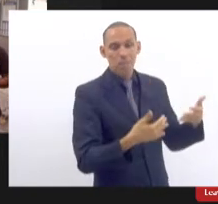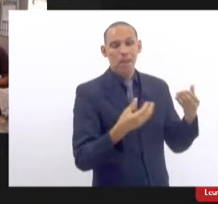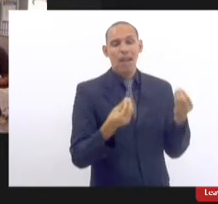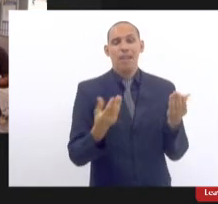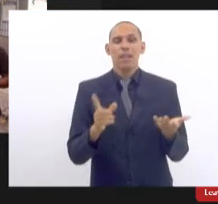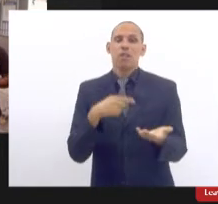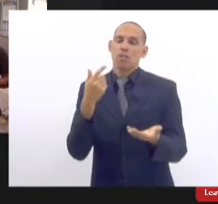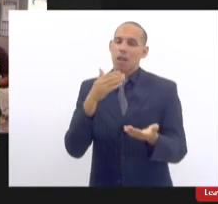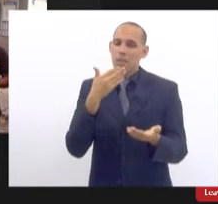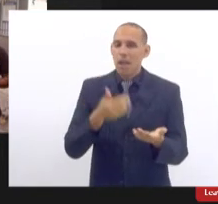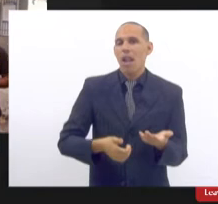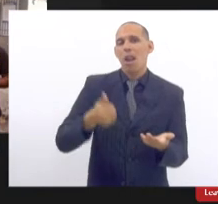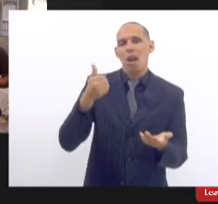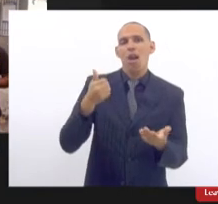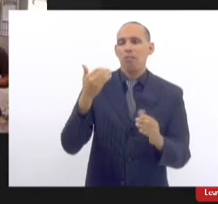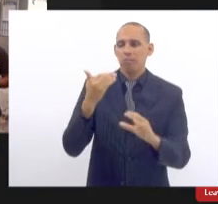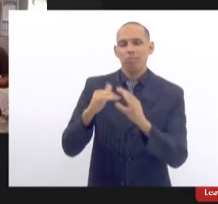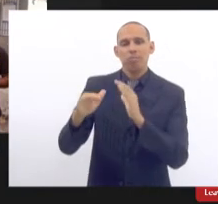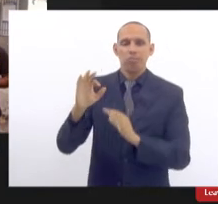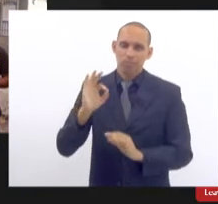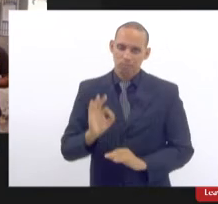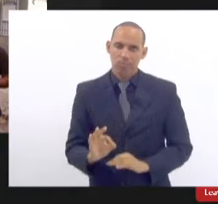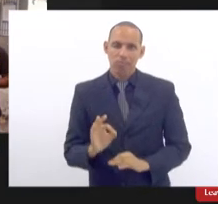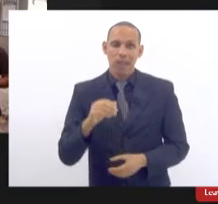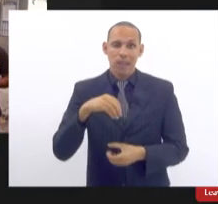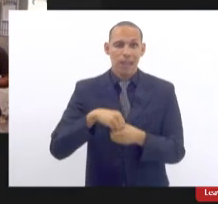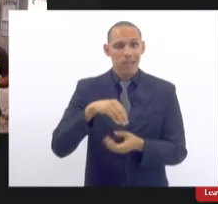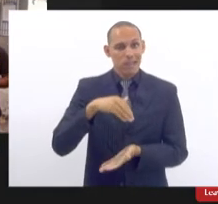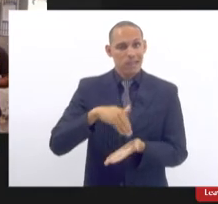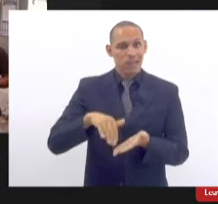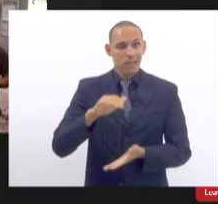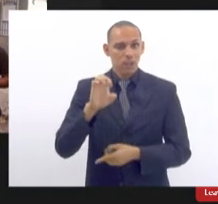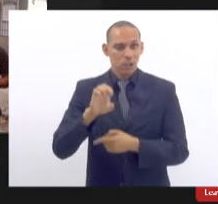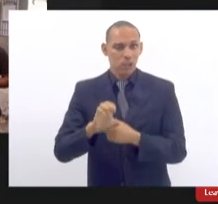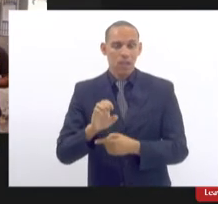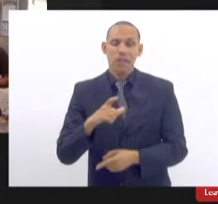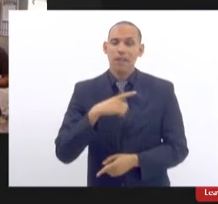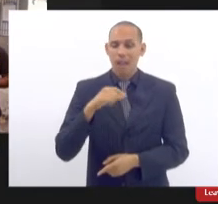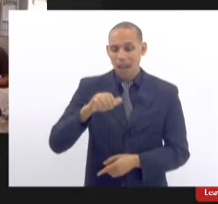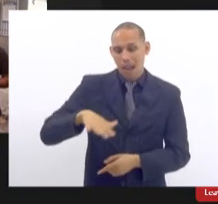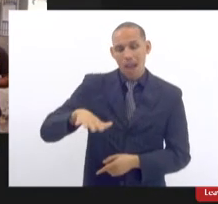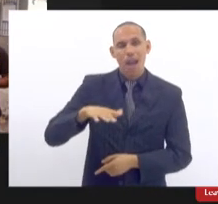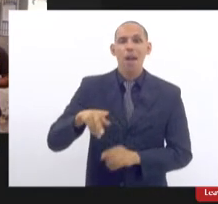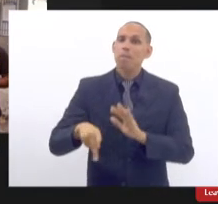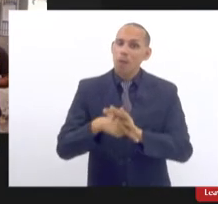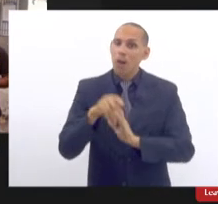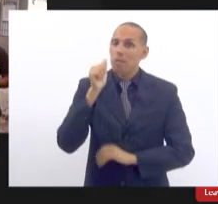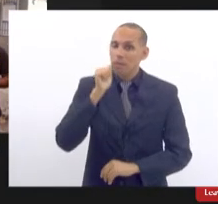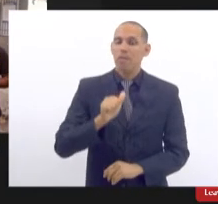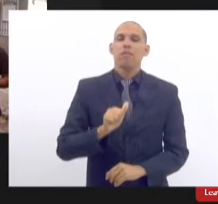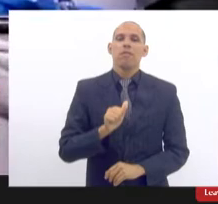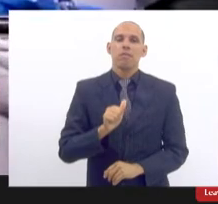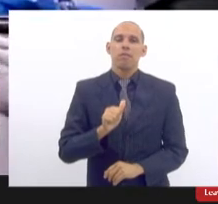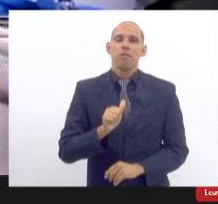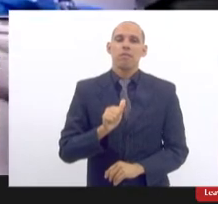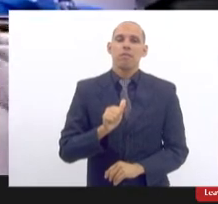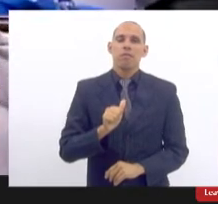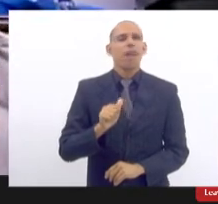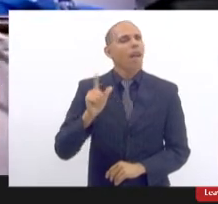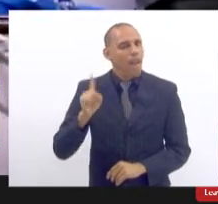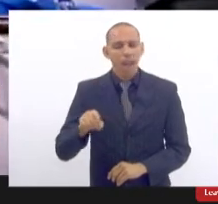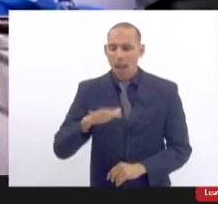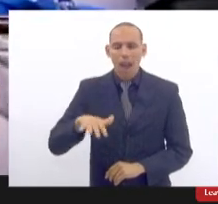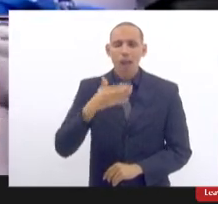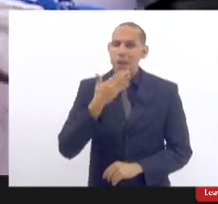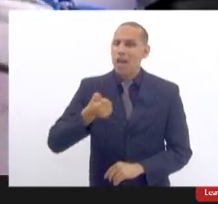melhor encaminhamento dentro da secretaria de estado a gente tem uma área que é a área da mulher eu acho que é a melhor